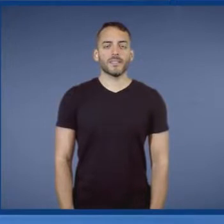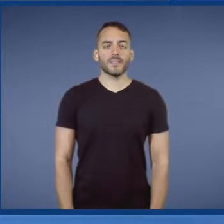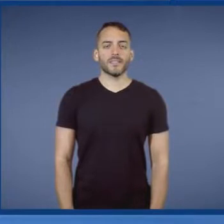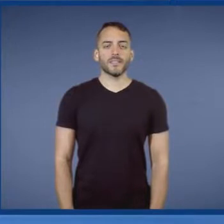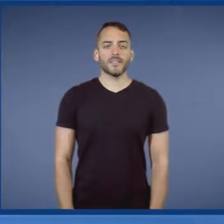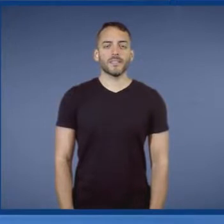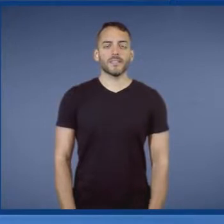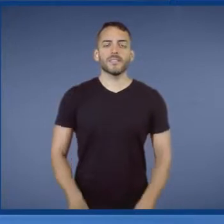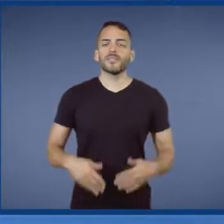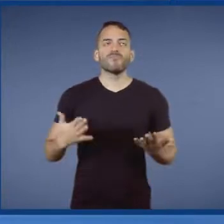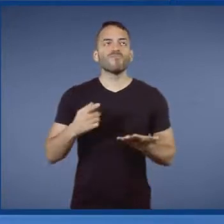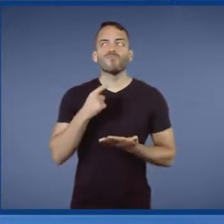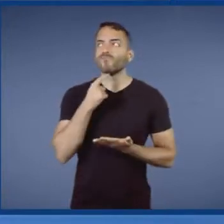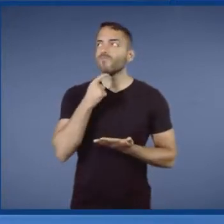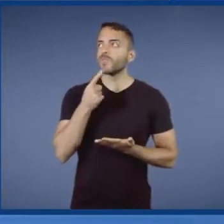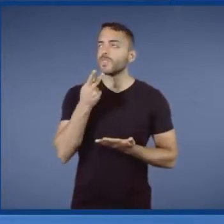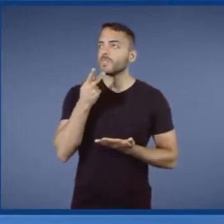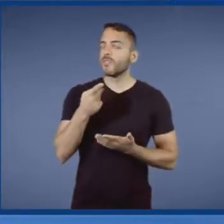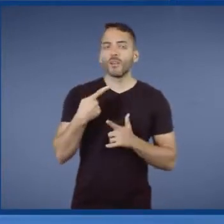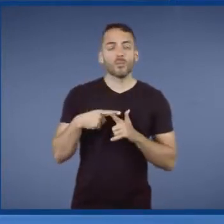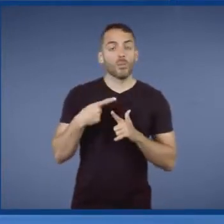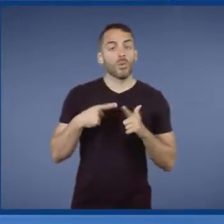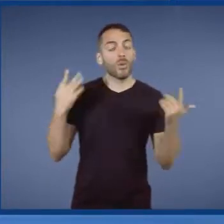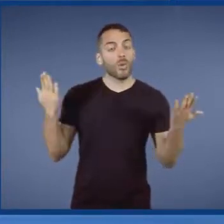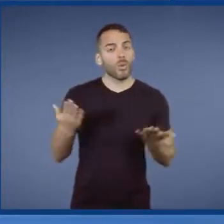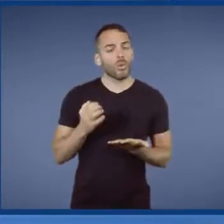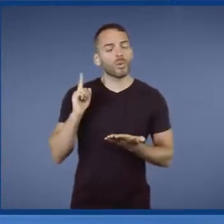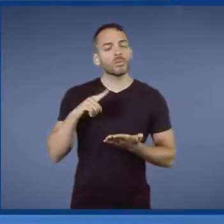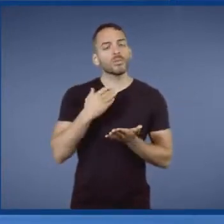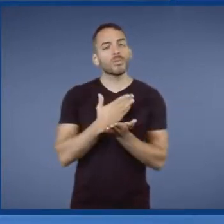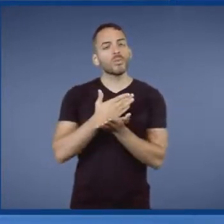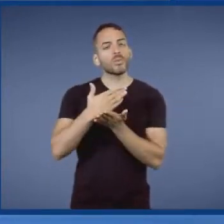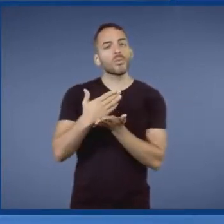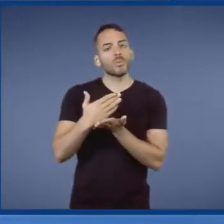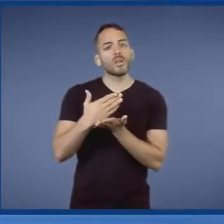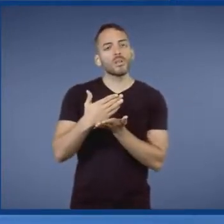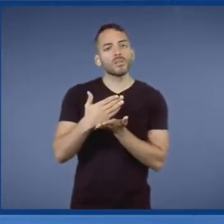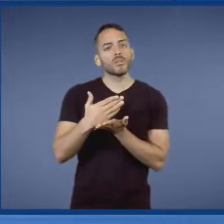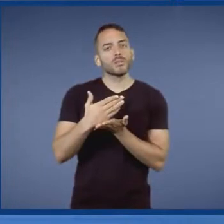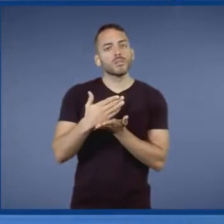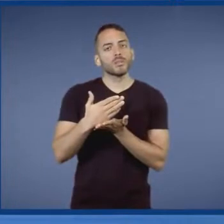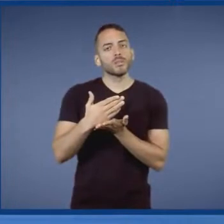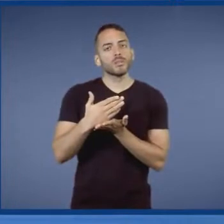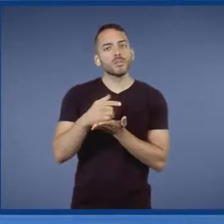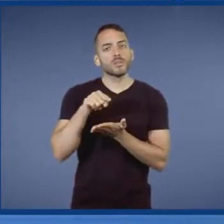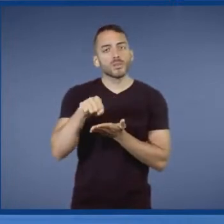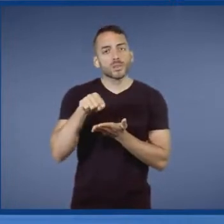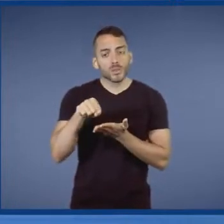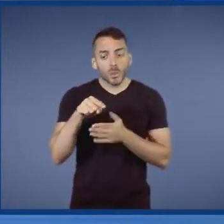Porque hoje a gente está vivendo o início de um ciclo e o fim de outro.